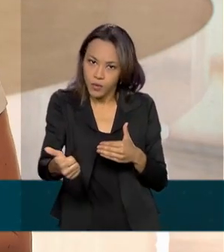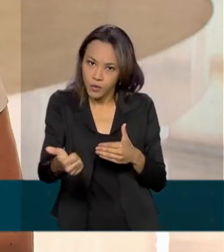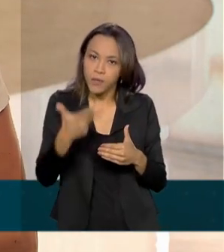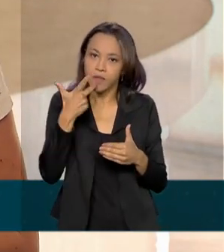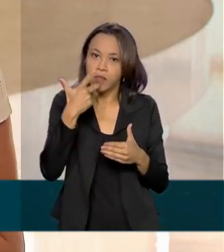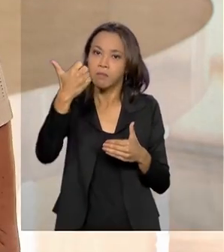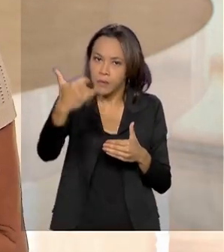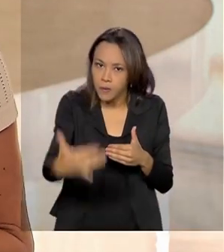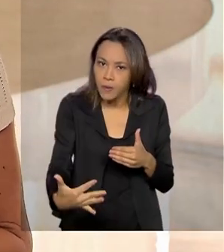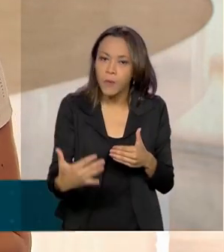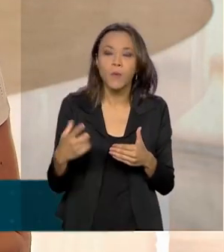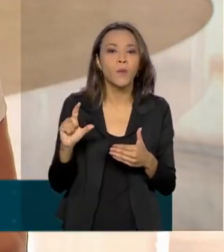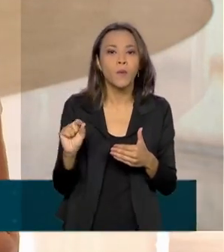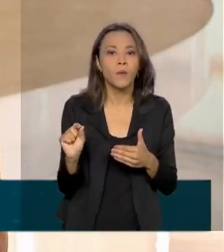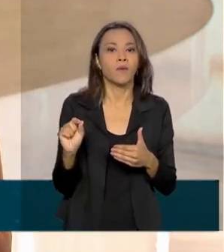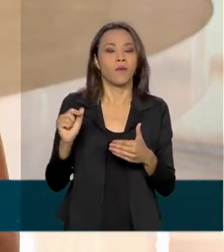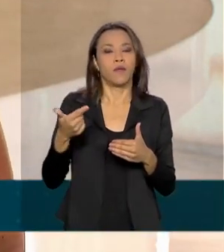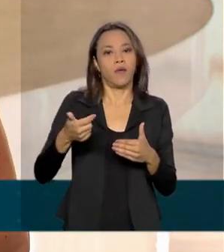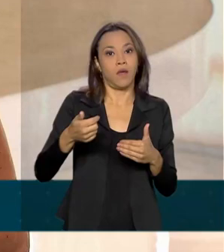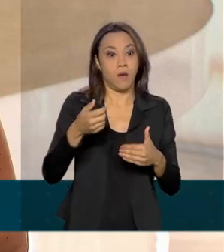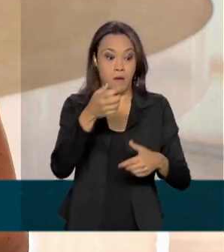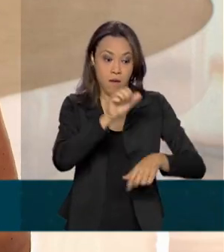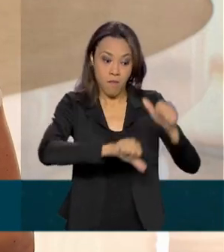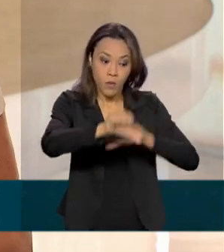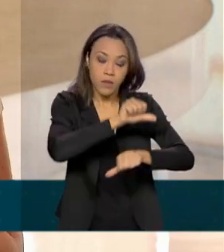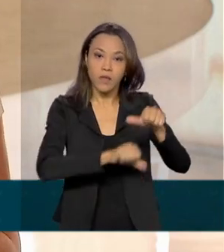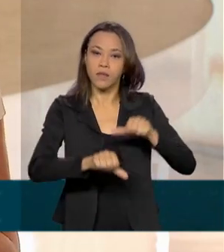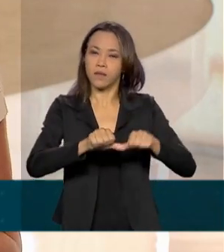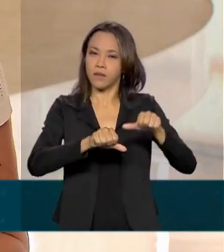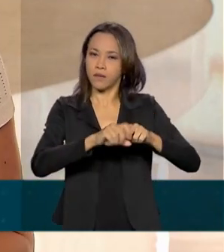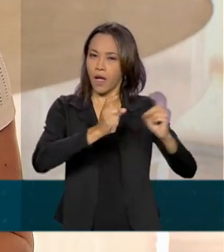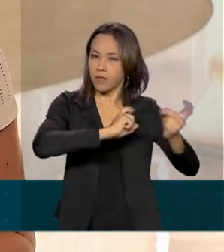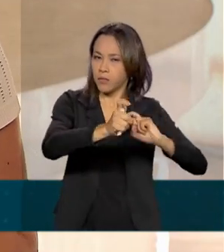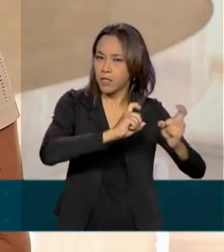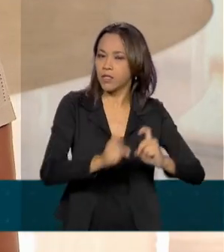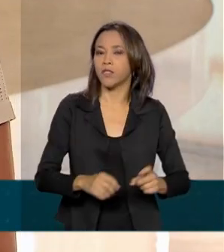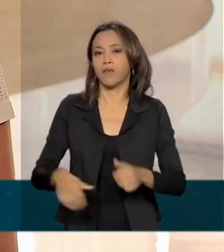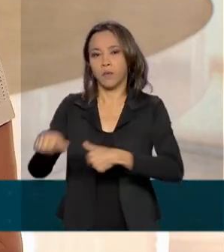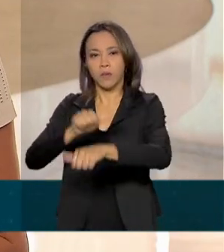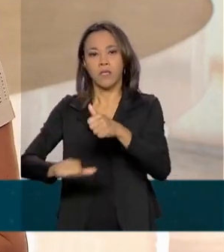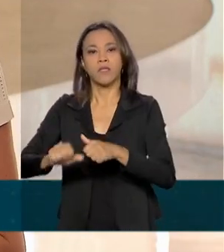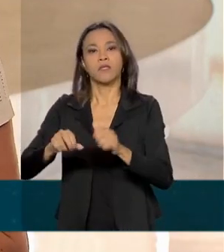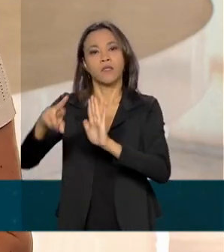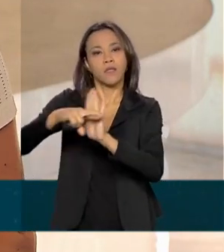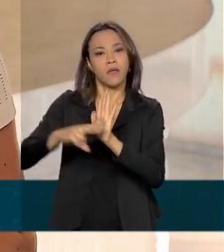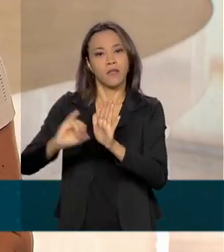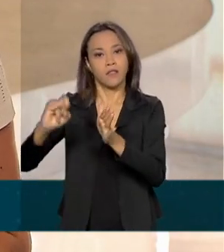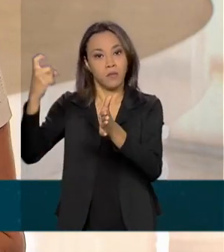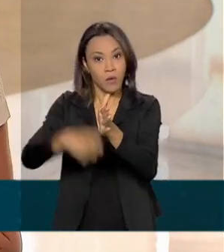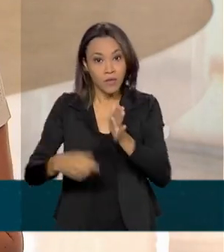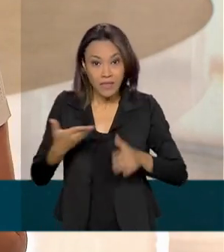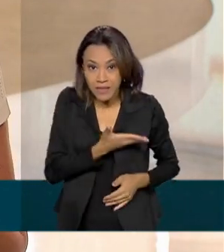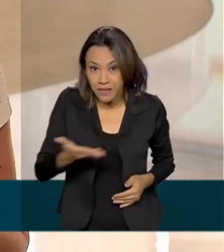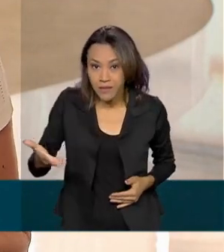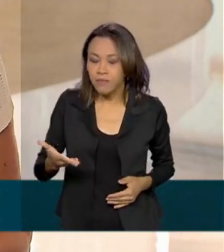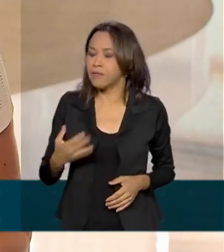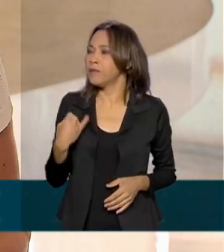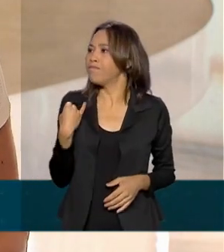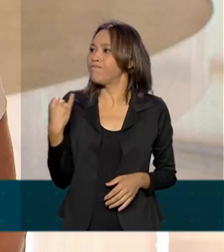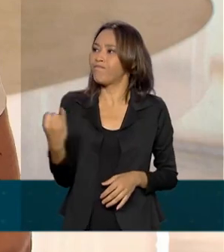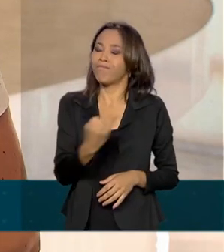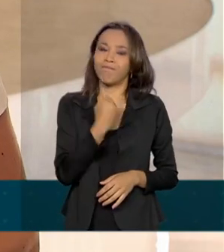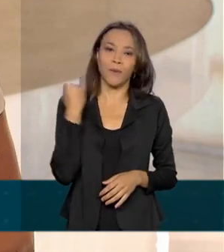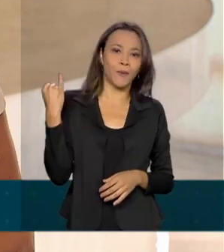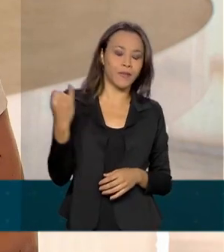repetiu que reformas como a administrativa e a tributária são necessárias para atrair